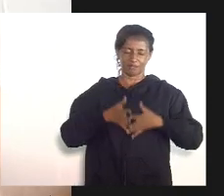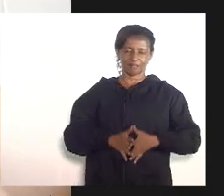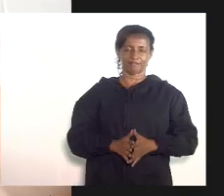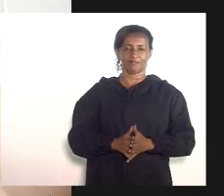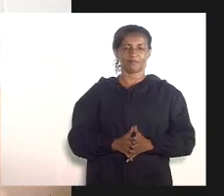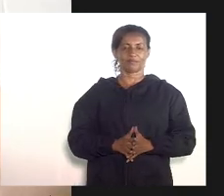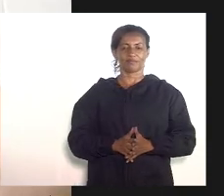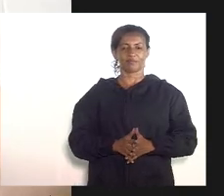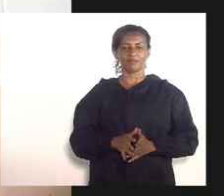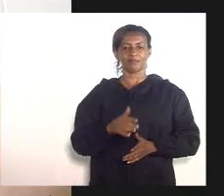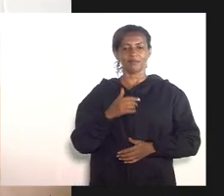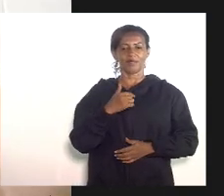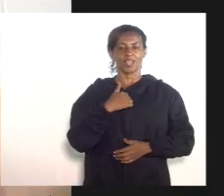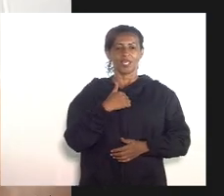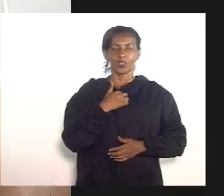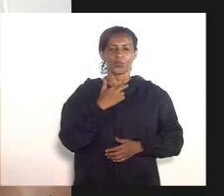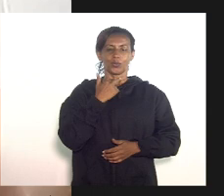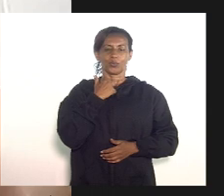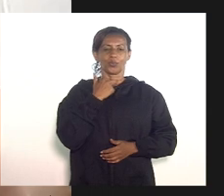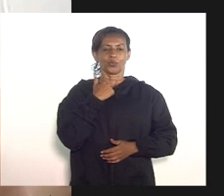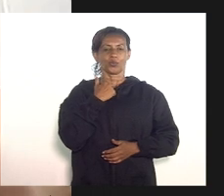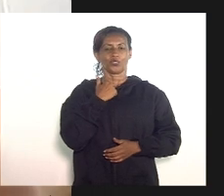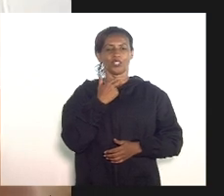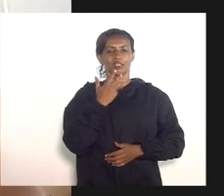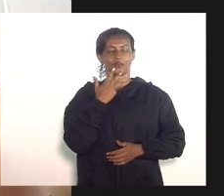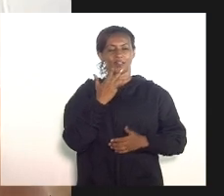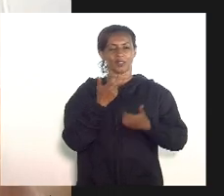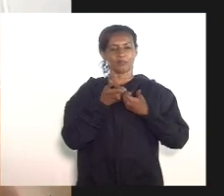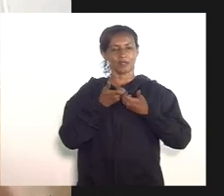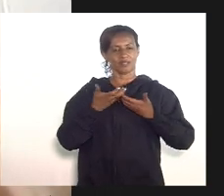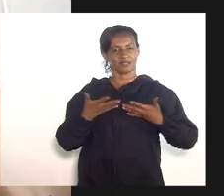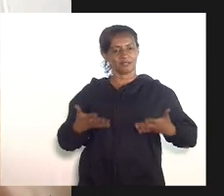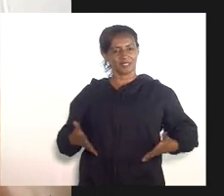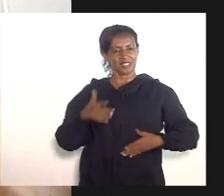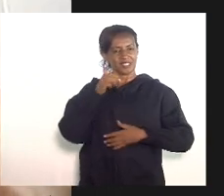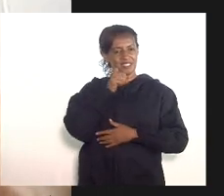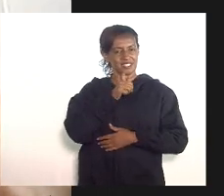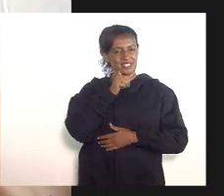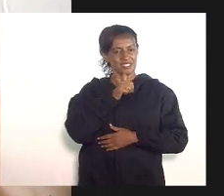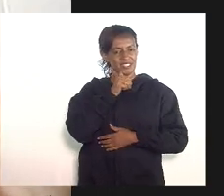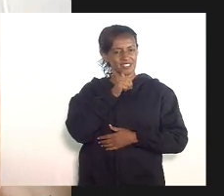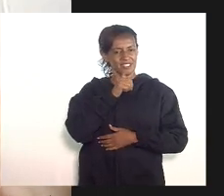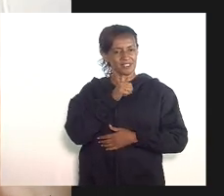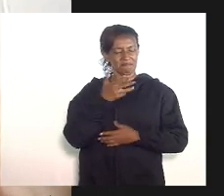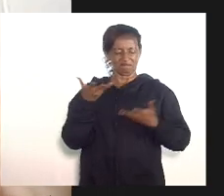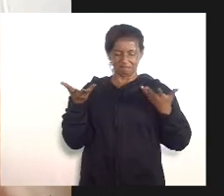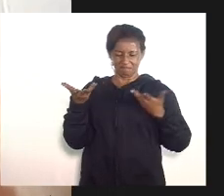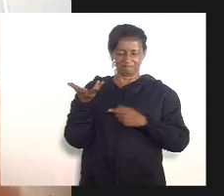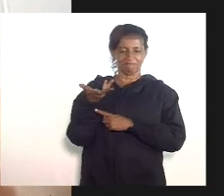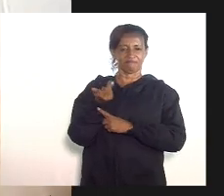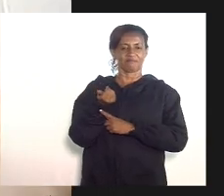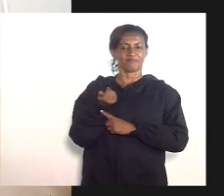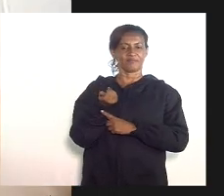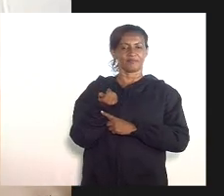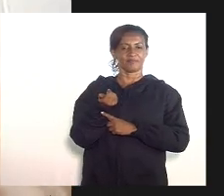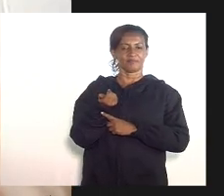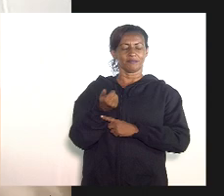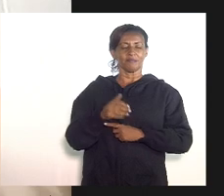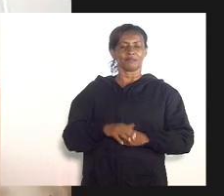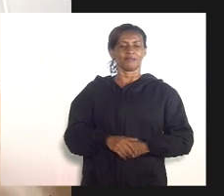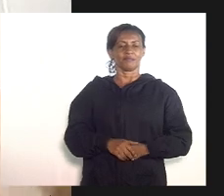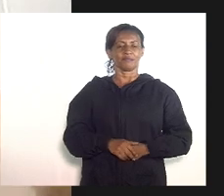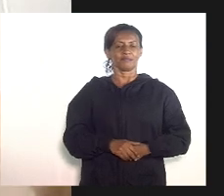eu não podia deixar de prestar minha homenagem a esta mulher extraordinária além do seu tempo